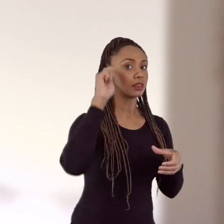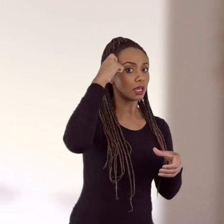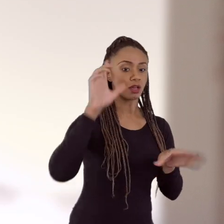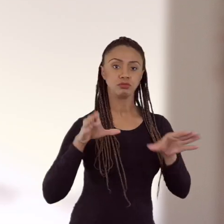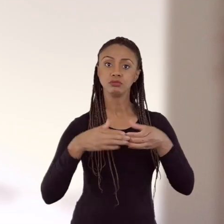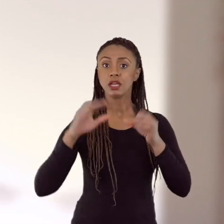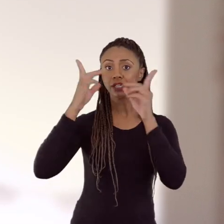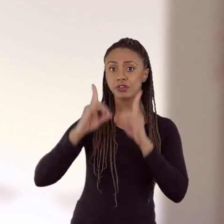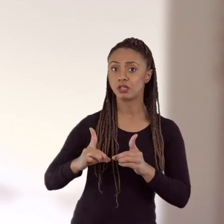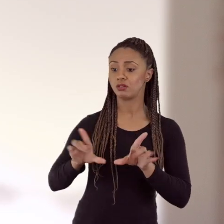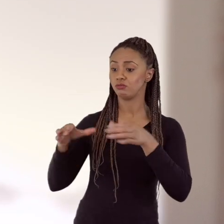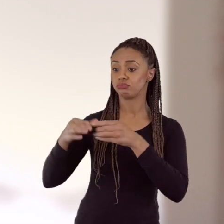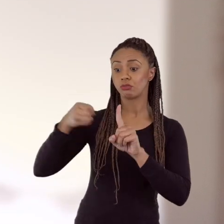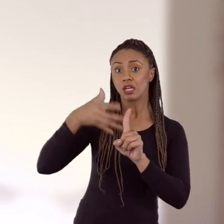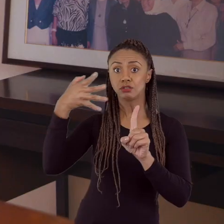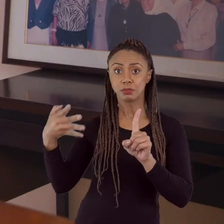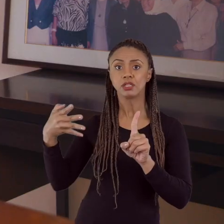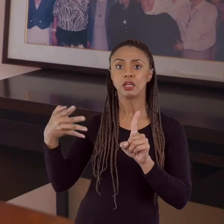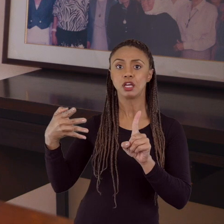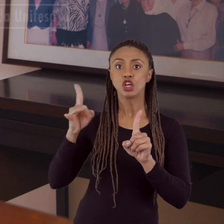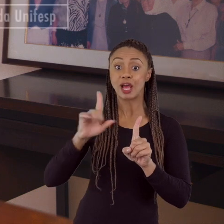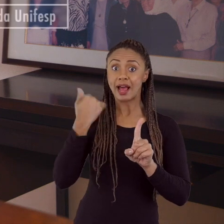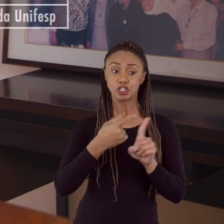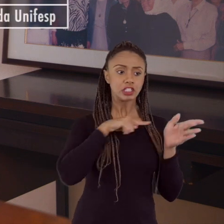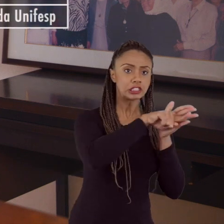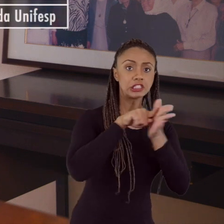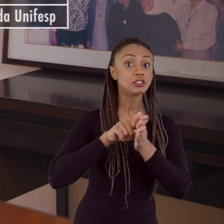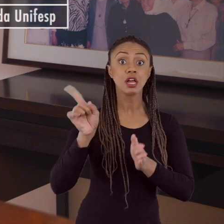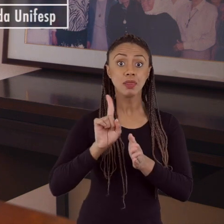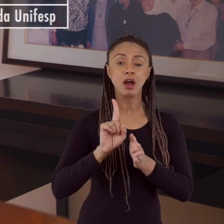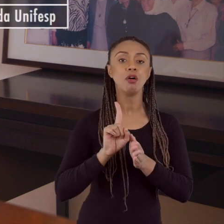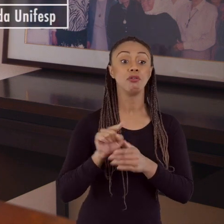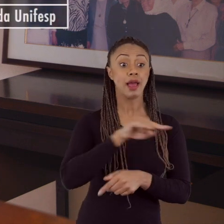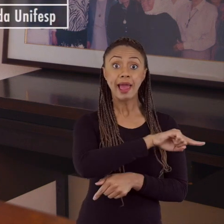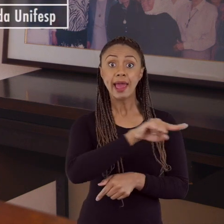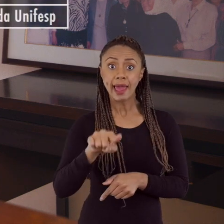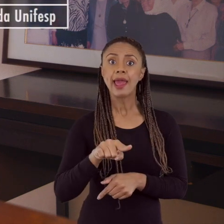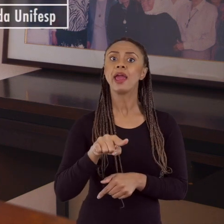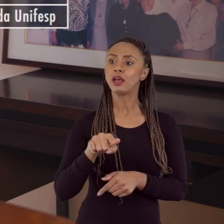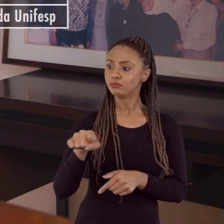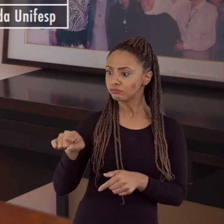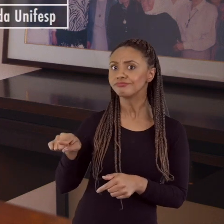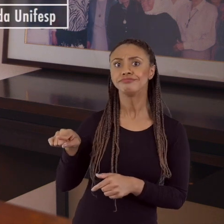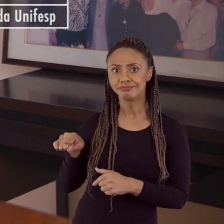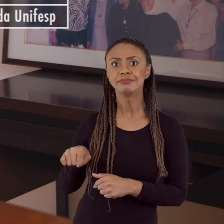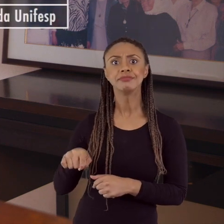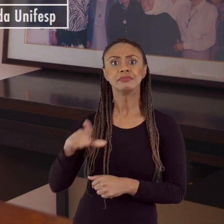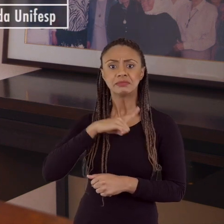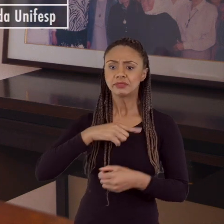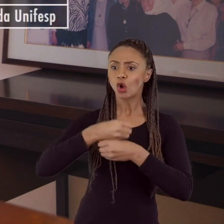as pessoas com deficiência, população LGBT, não mais como objeto de pesquisa, mas essas pessoas com condições